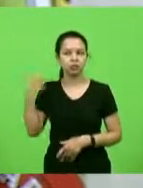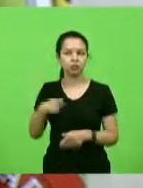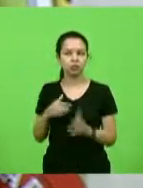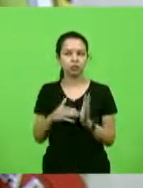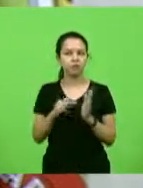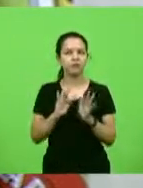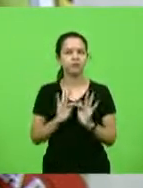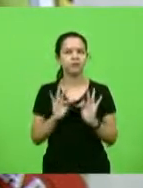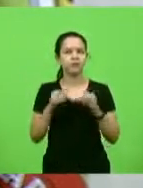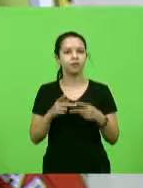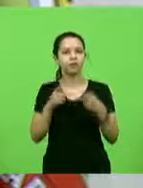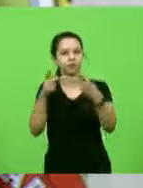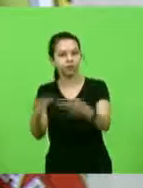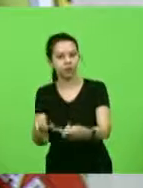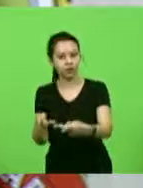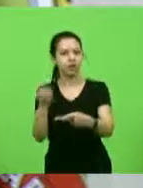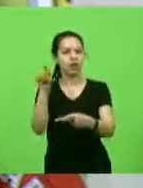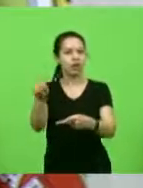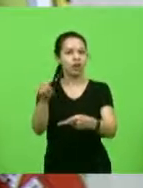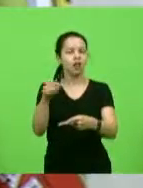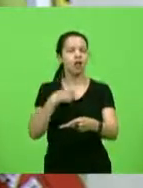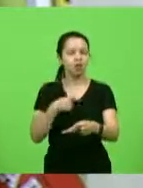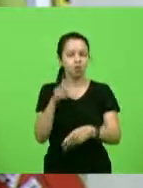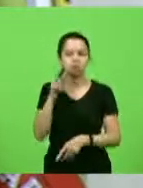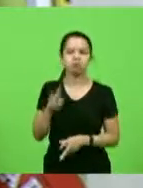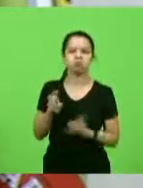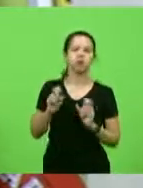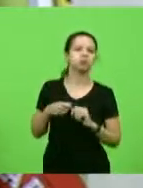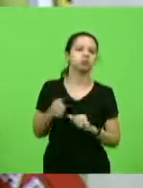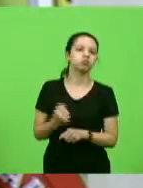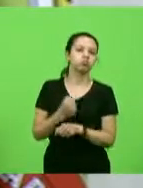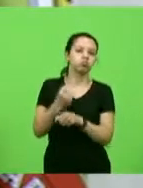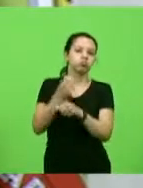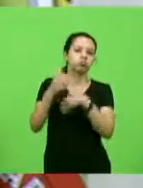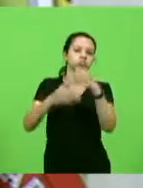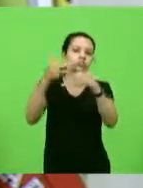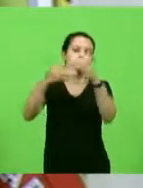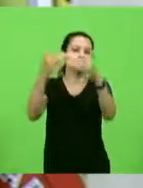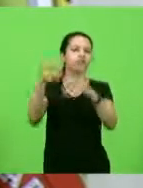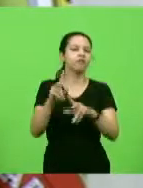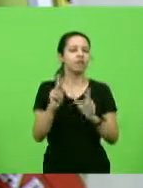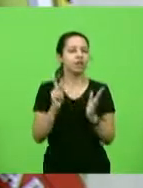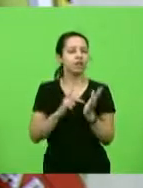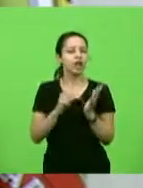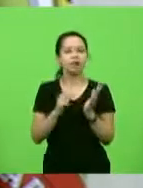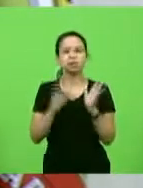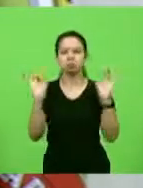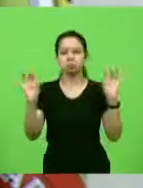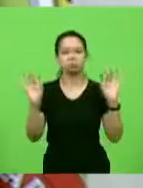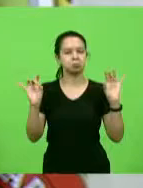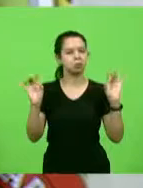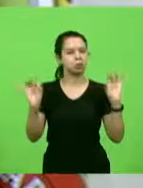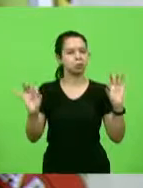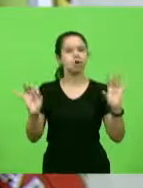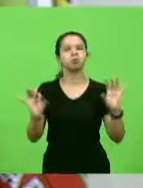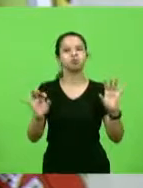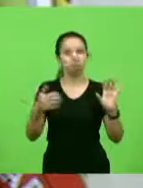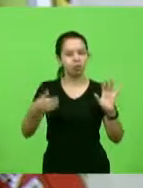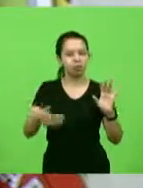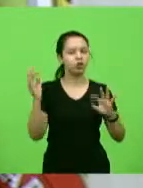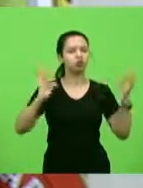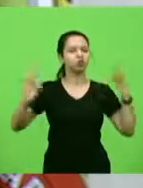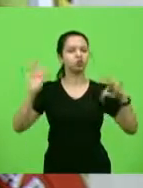fantástico avanço desse trecho, que é uma verdadeira obra de arte rodoviária e vai criar um incrível atrativo turístico,